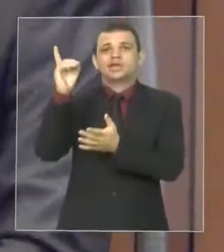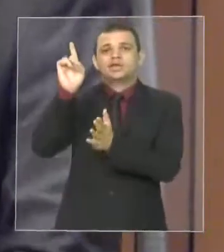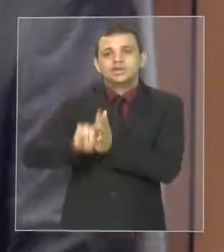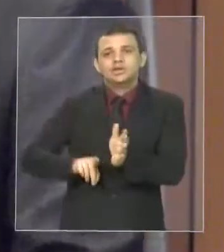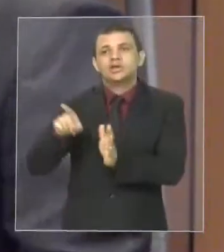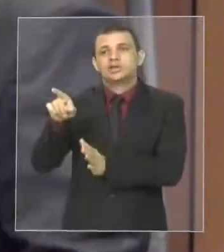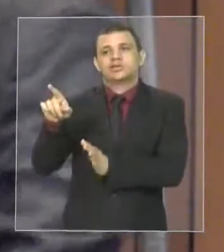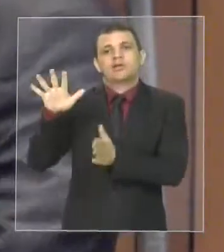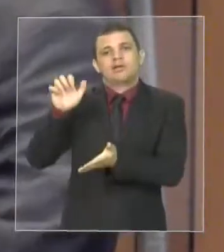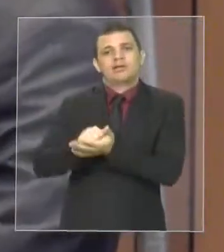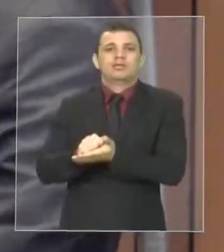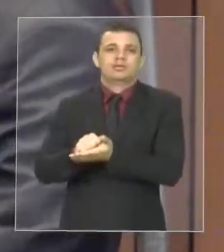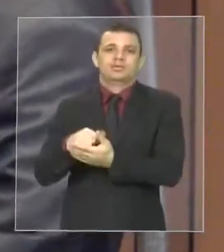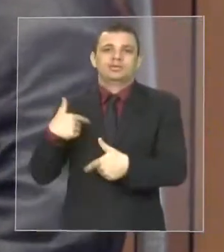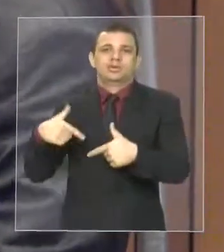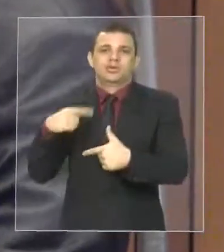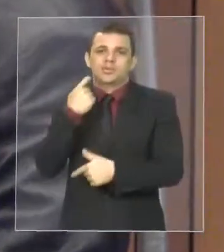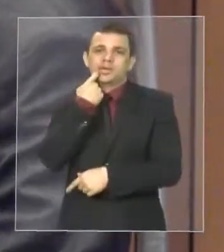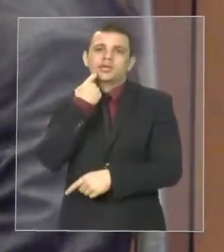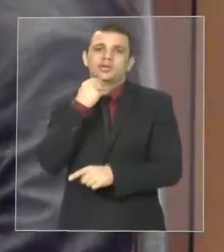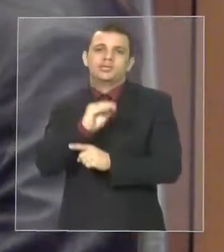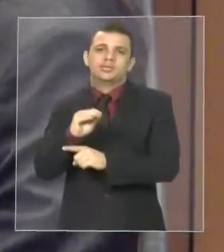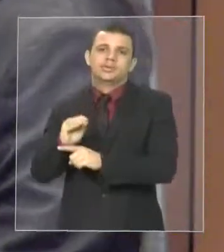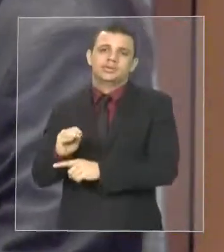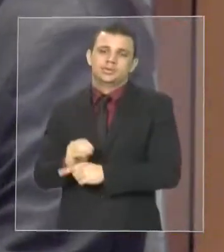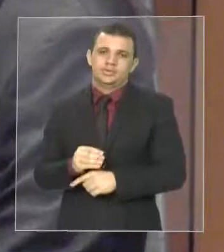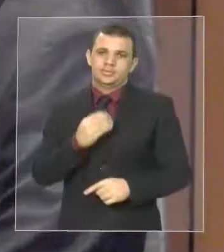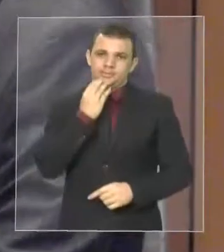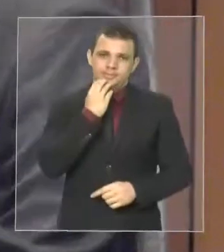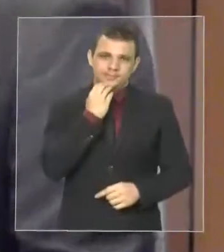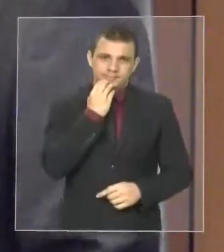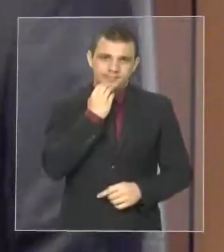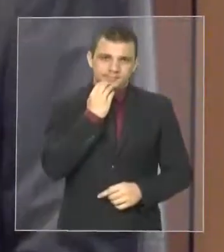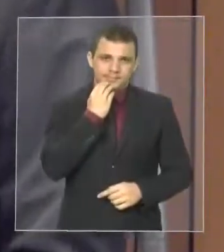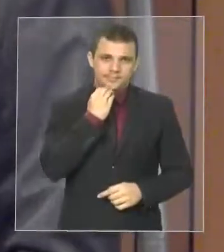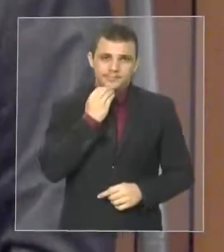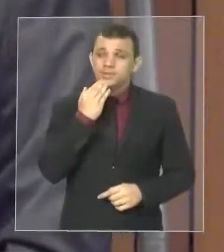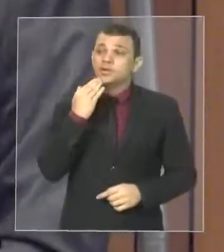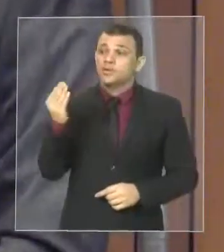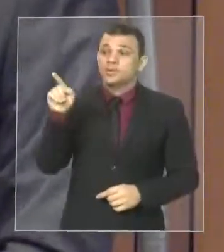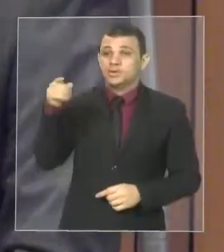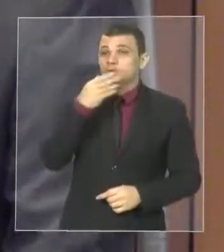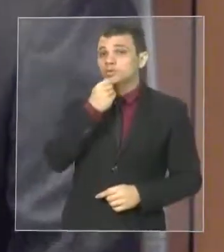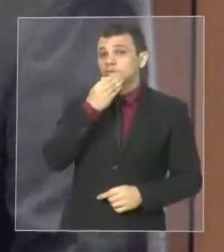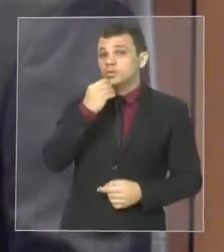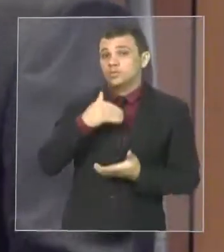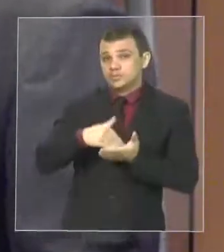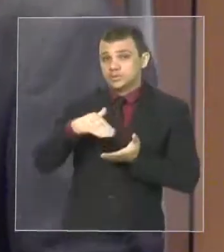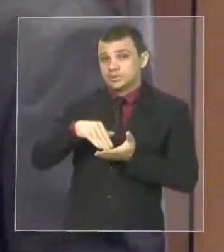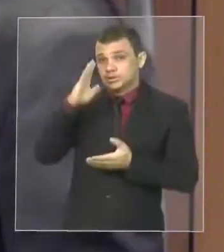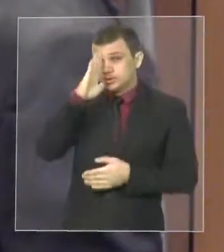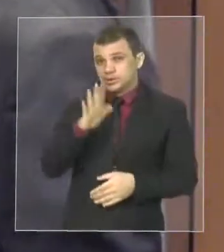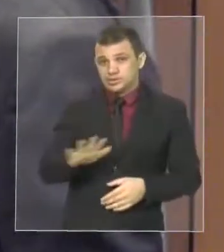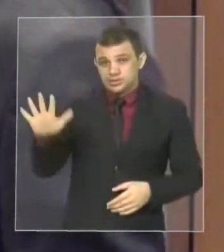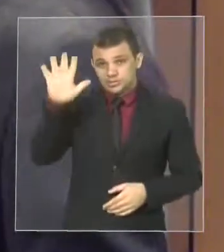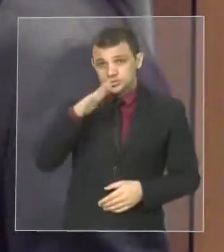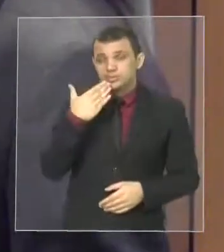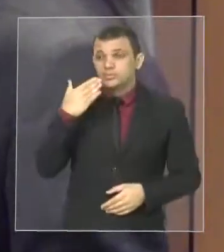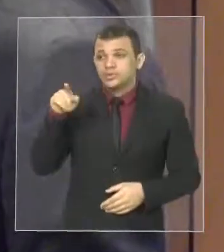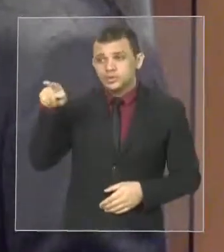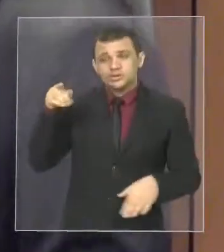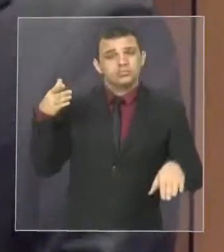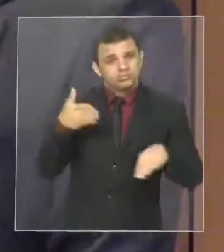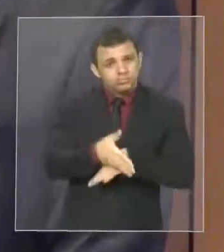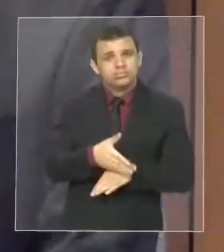solicitei ao nobre secretário nacional, Davidson, que pudesse intervir nessa problemática que não deve ser só do